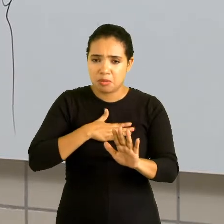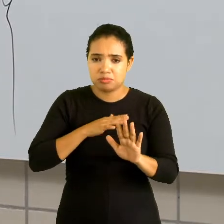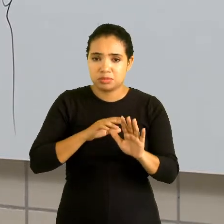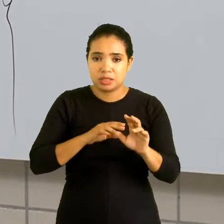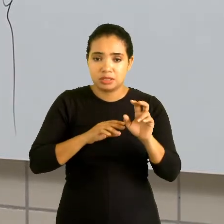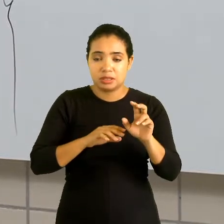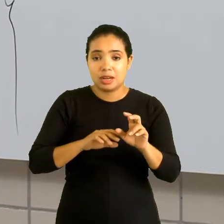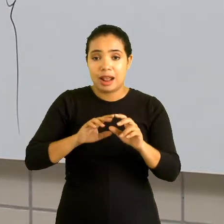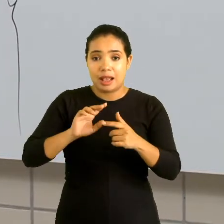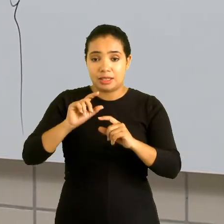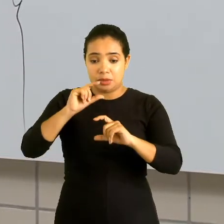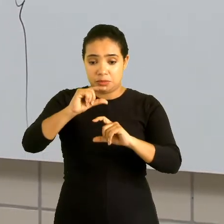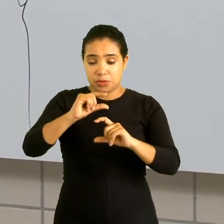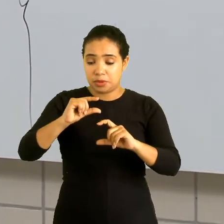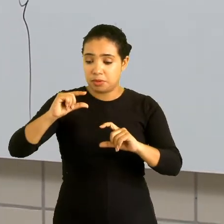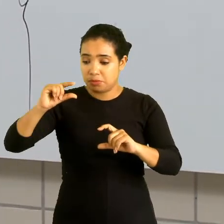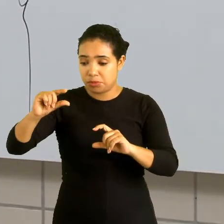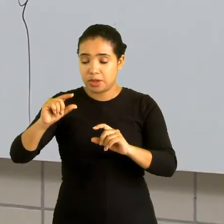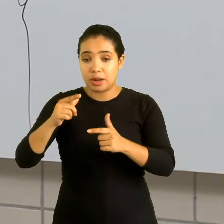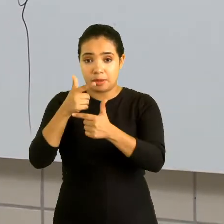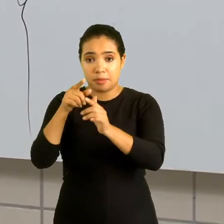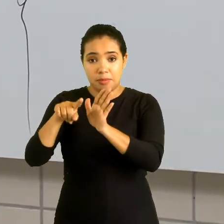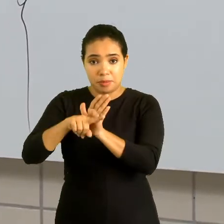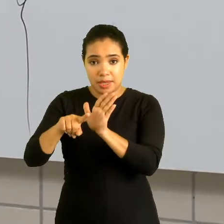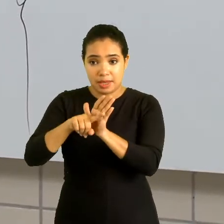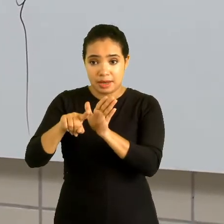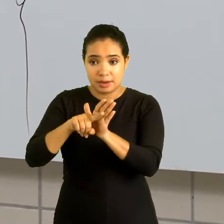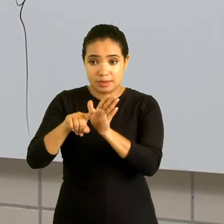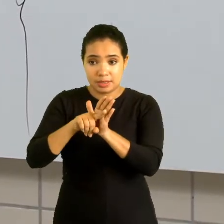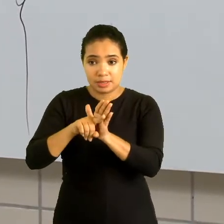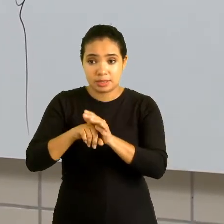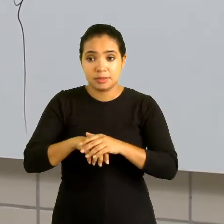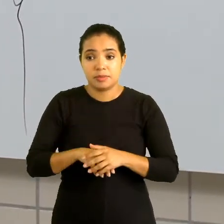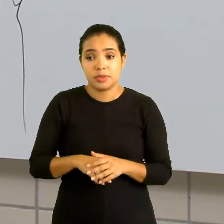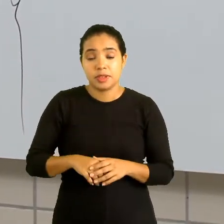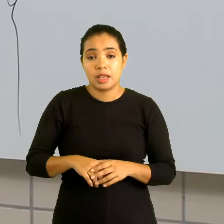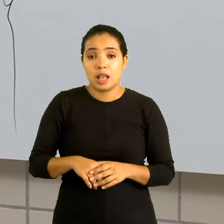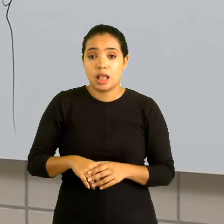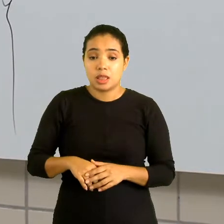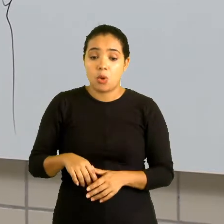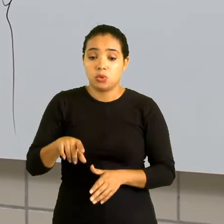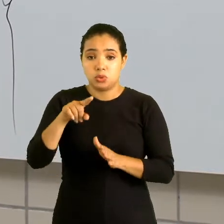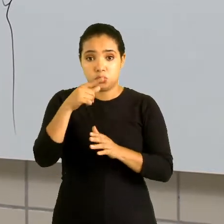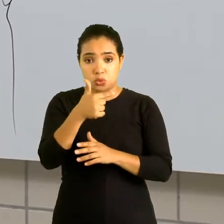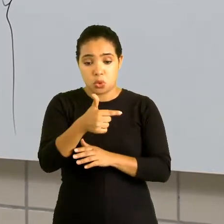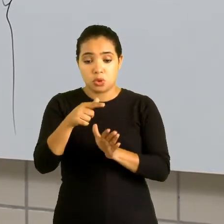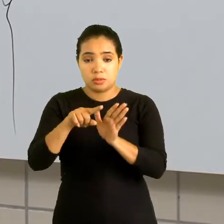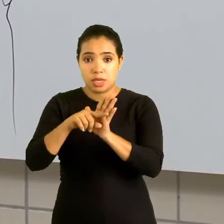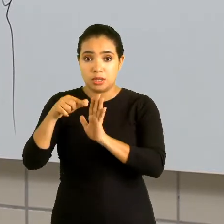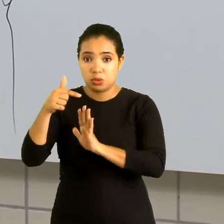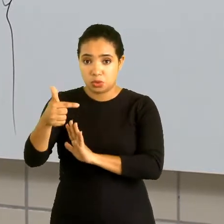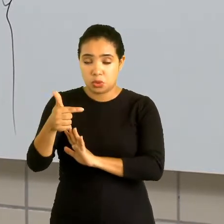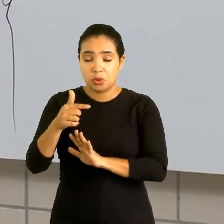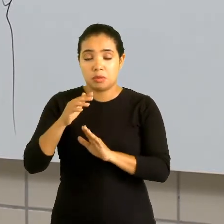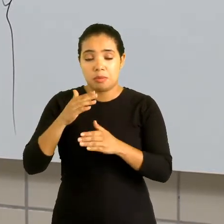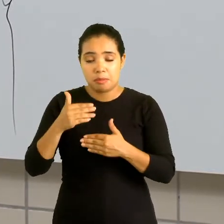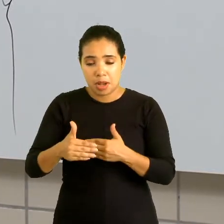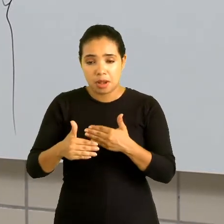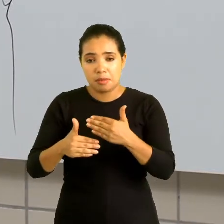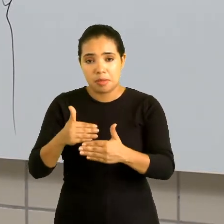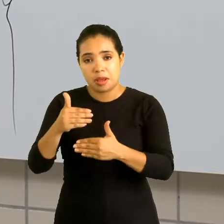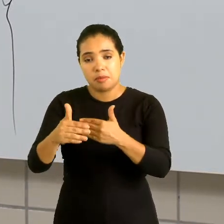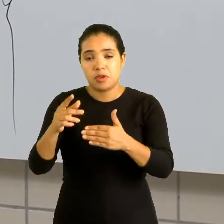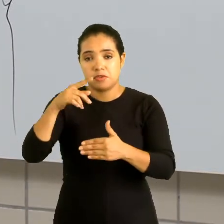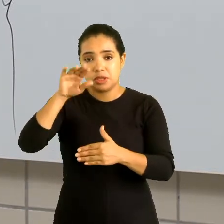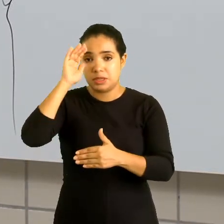subtrair os expoentes. Quem são os nossos expoentes? 2 menos 2. Eu vou fazer passo a passo para que vocês